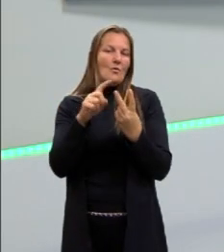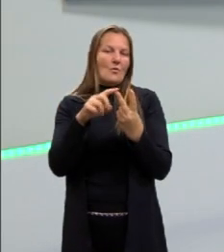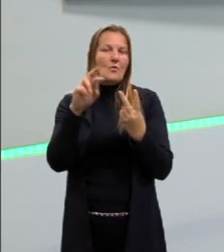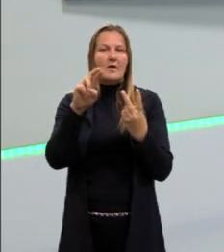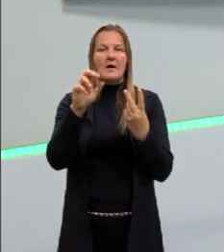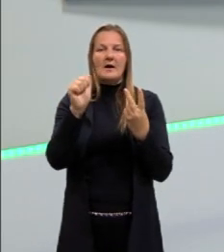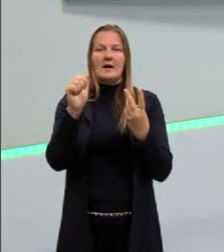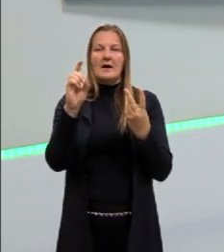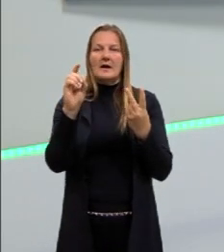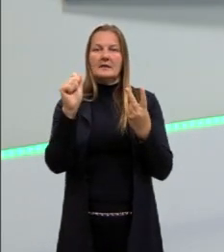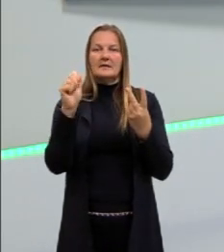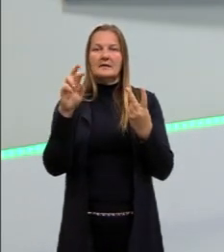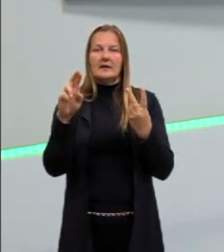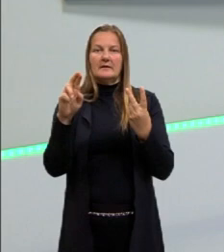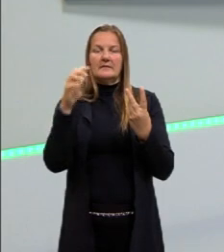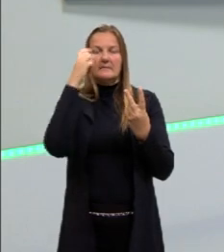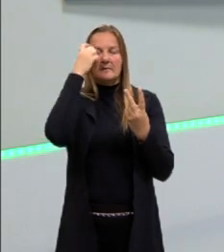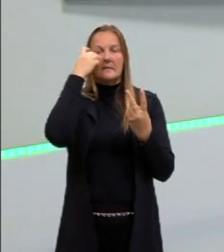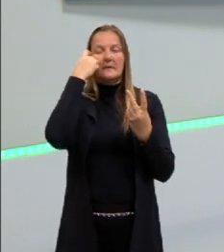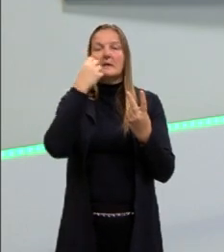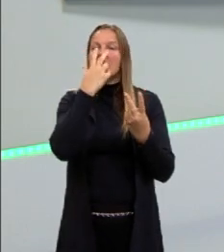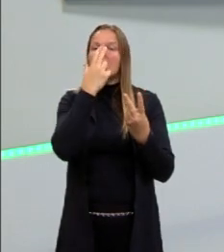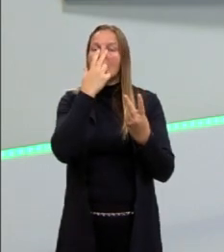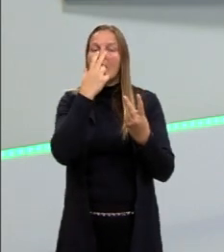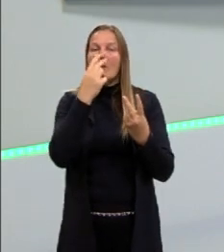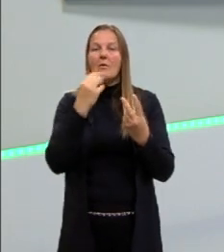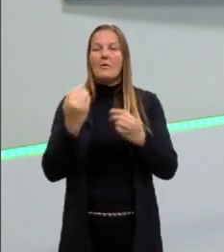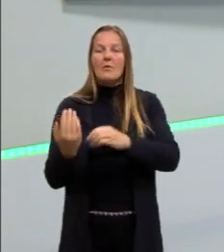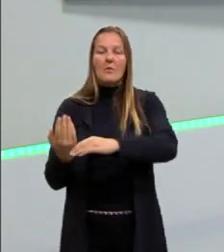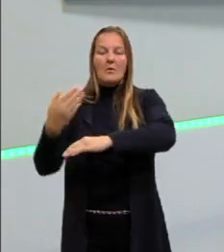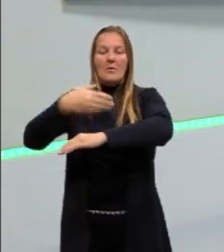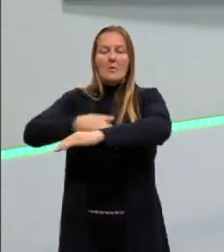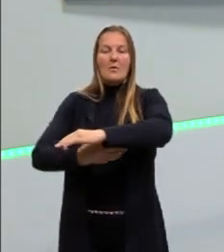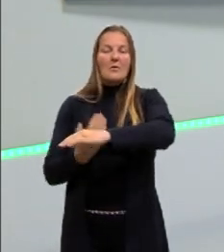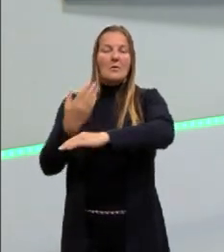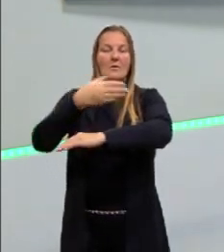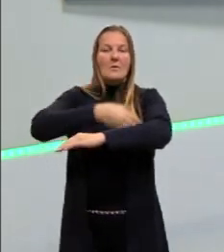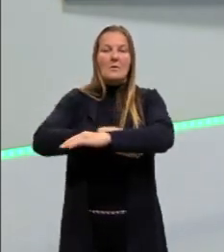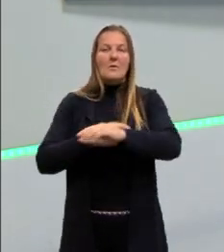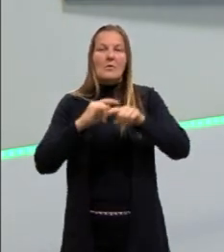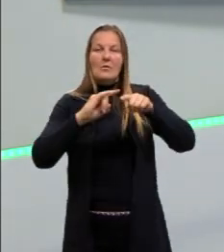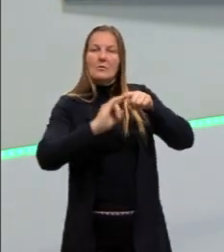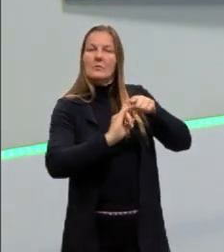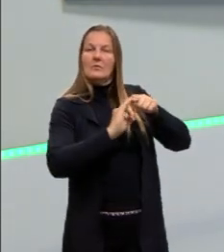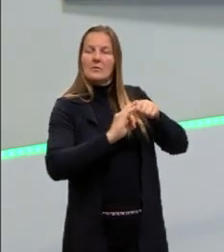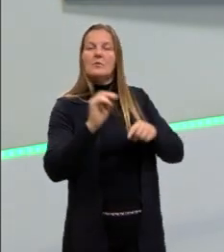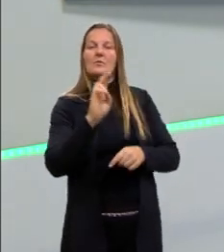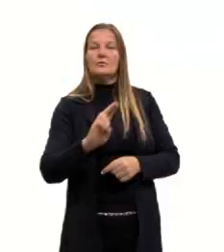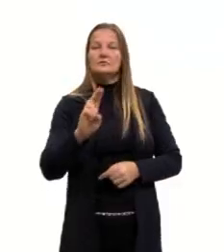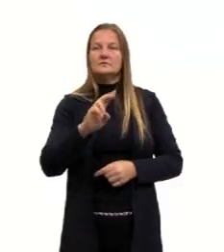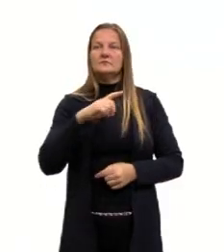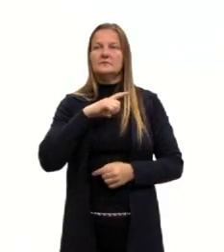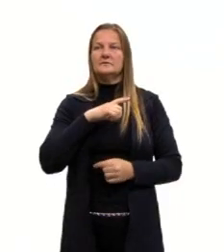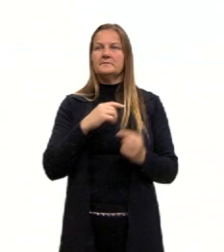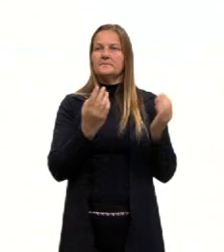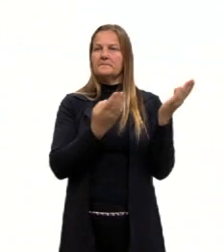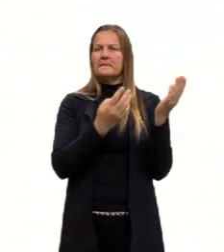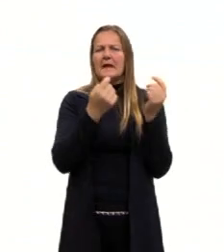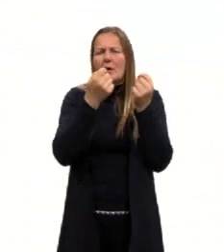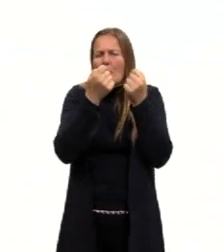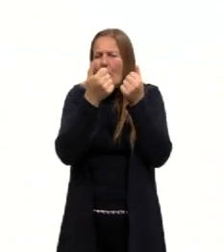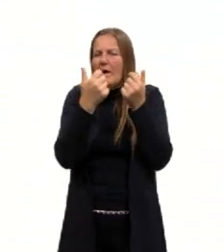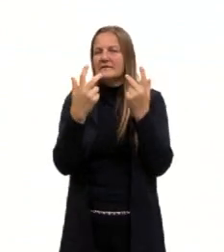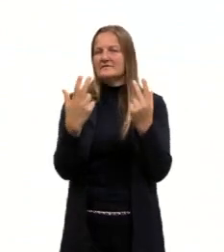nós do que o morcego e o golfinho fazem. Então o sonar ou radar. Então eles são muito parecidos,